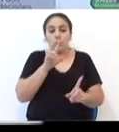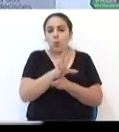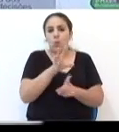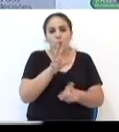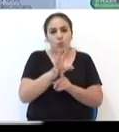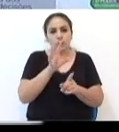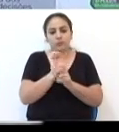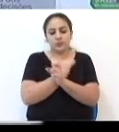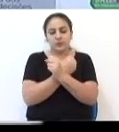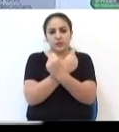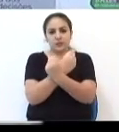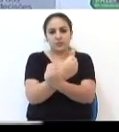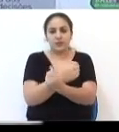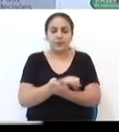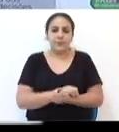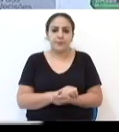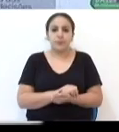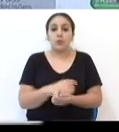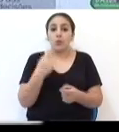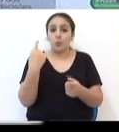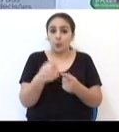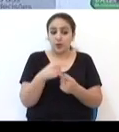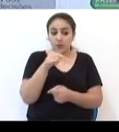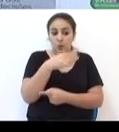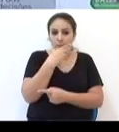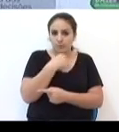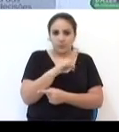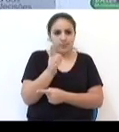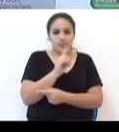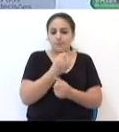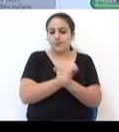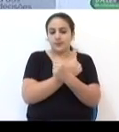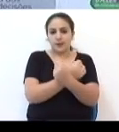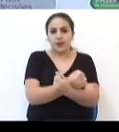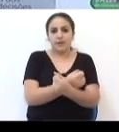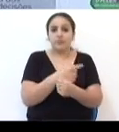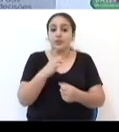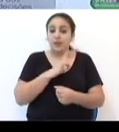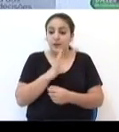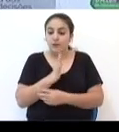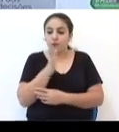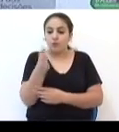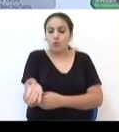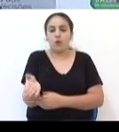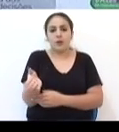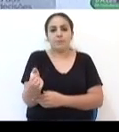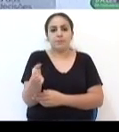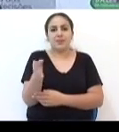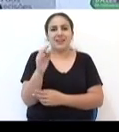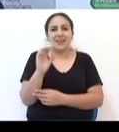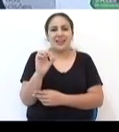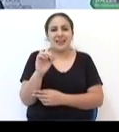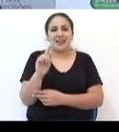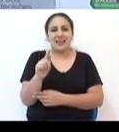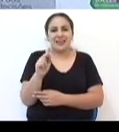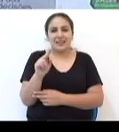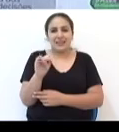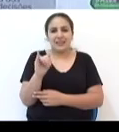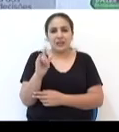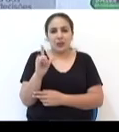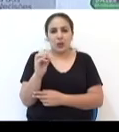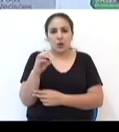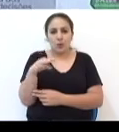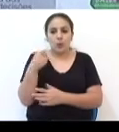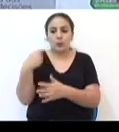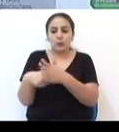por não ser escravo e por ter assumido essa responsabilidade de ir para o quilombo dos Palmares para lutar ao